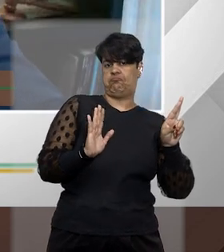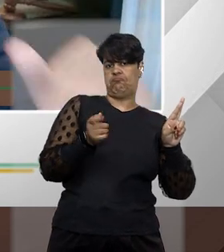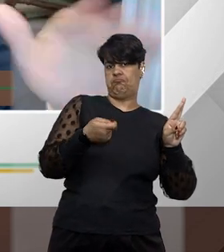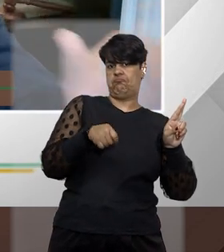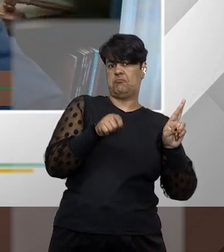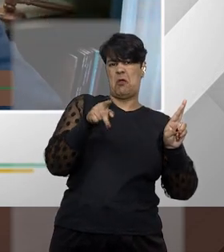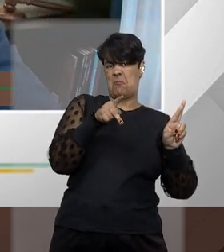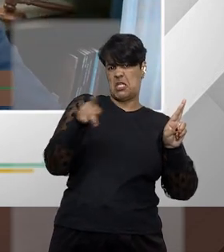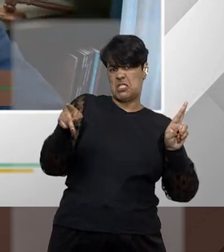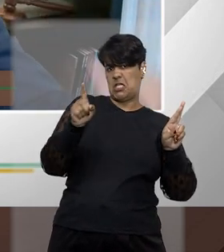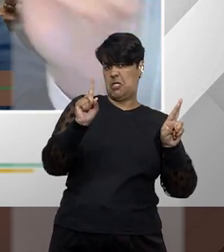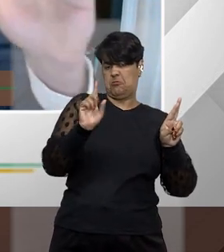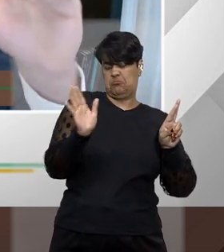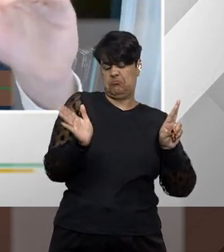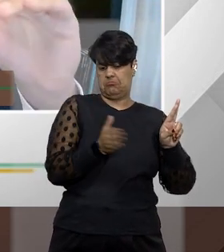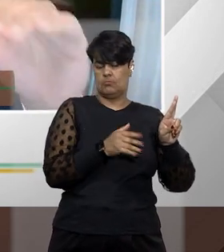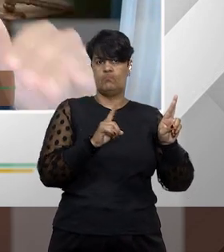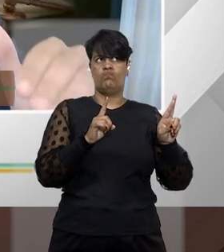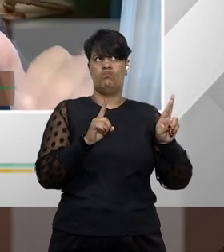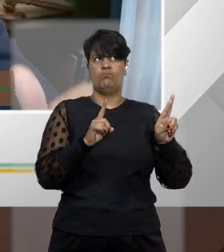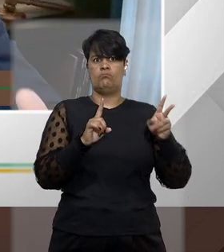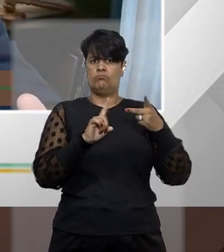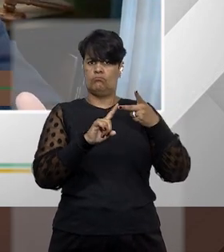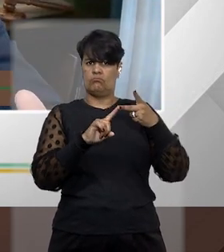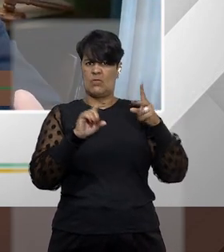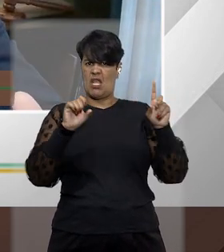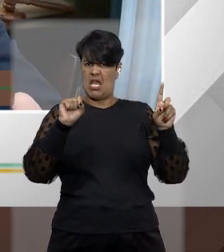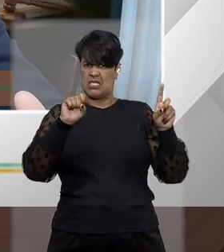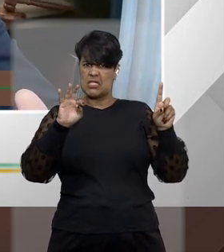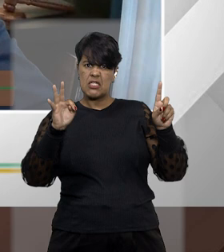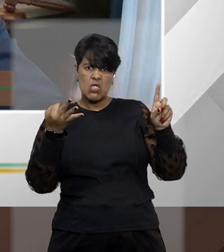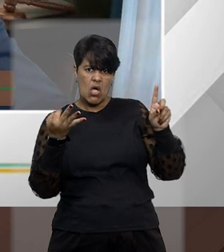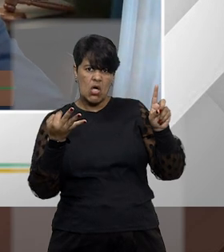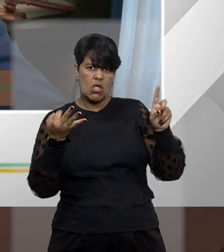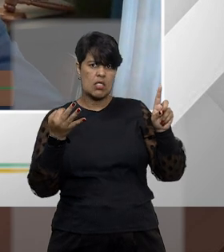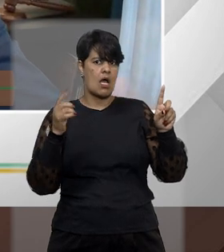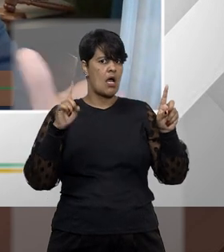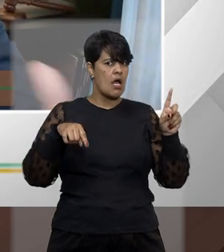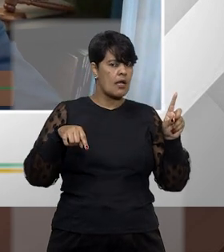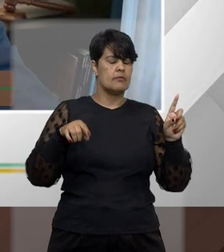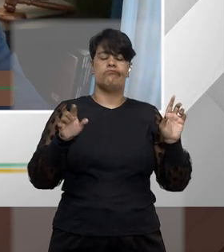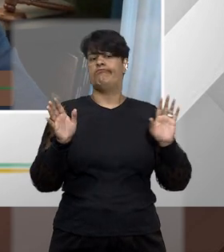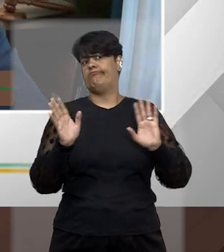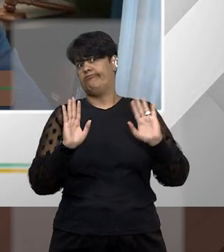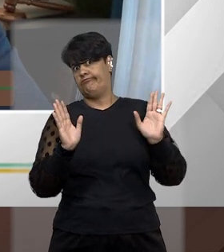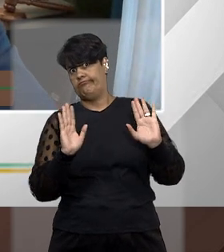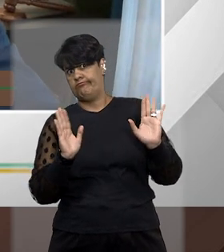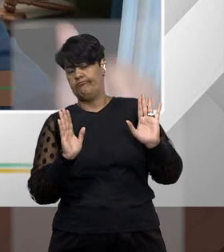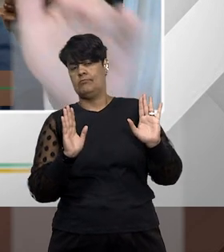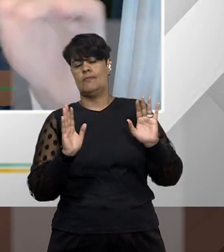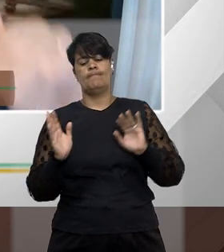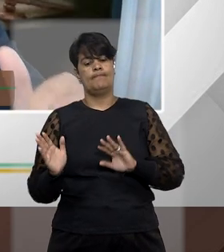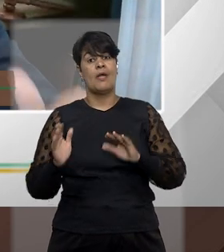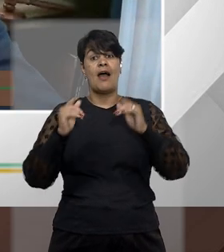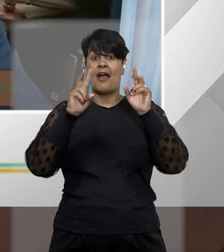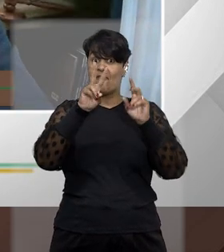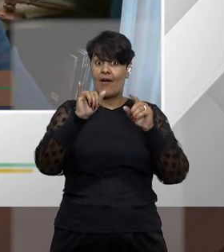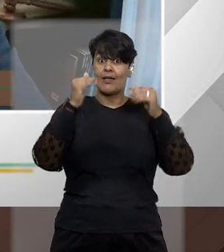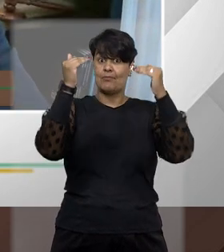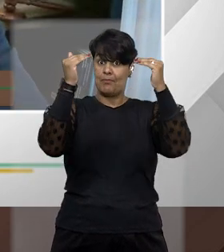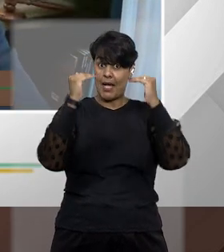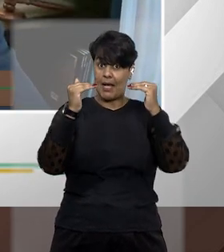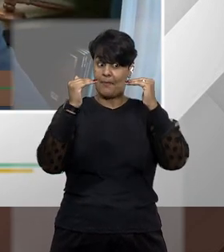ato de presidente ato de mesa da Câmara é do STJ? que é um ato de ministro de Não aí a gente vai